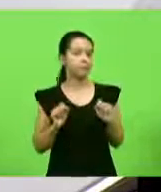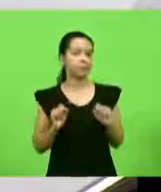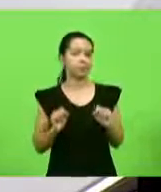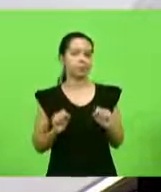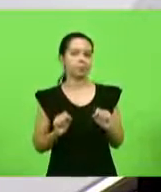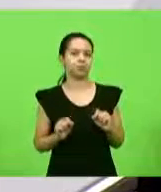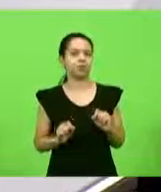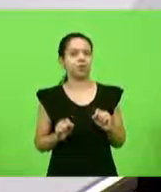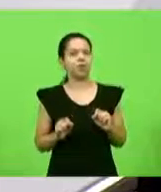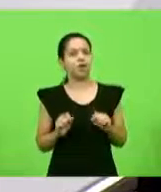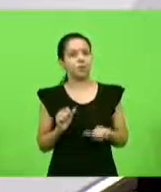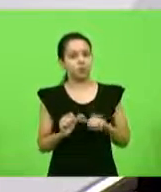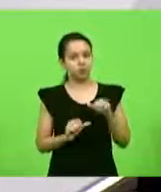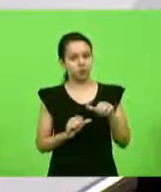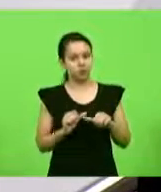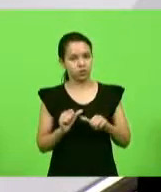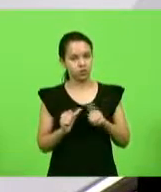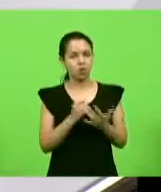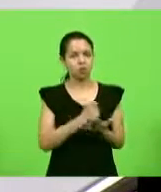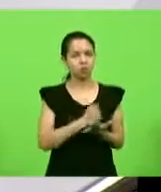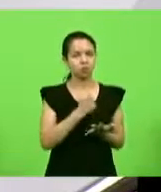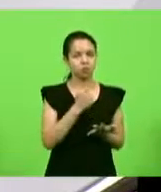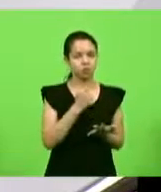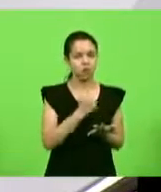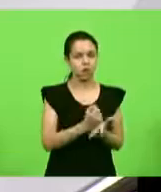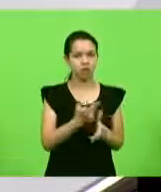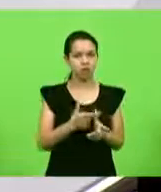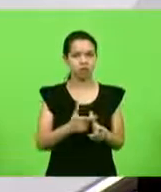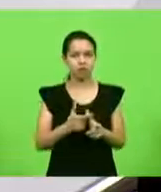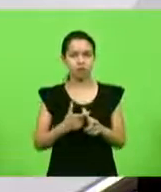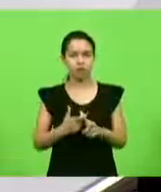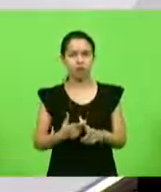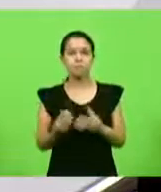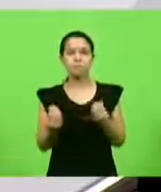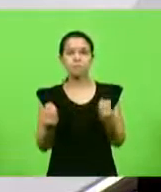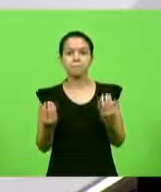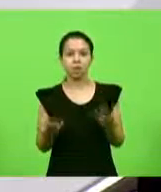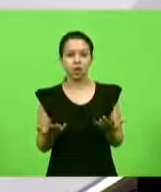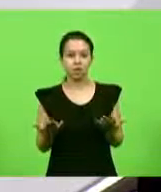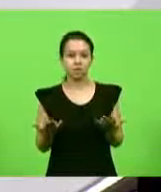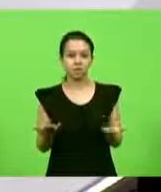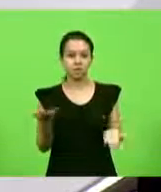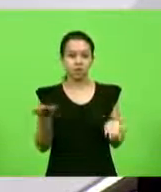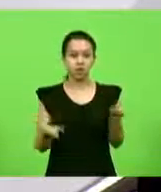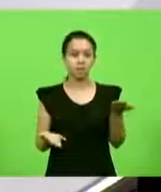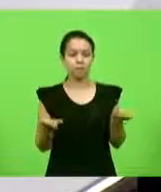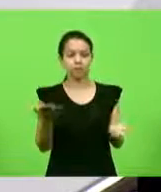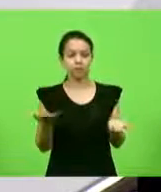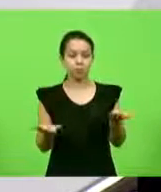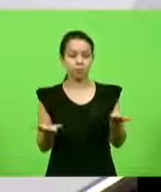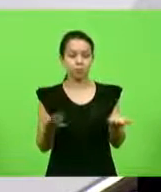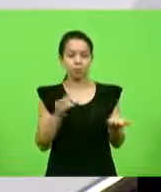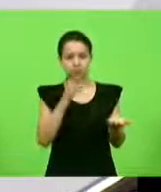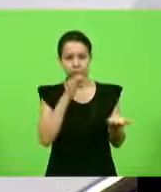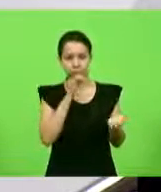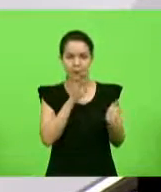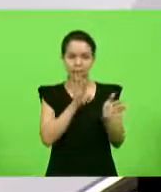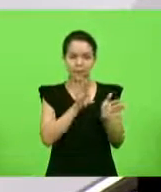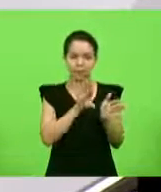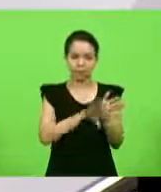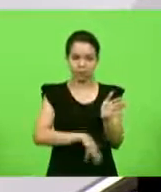para fazer a compensação, ou seja, abater, deputado Márcio Machado, abater da dívida